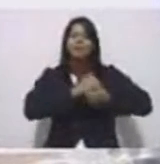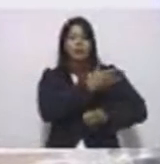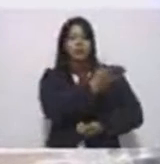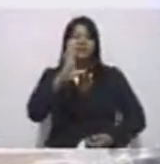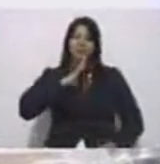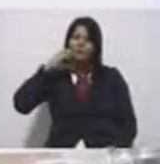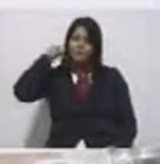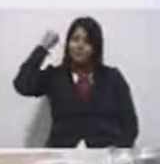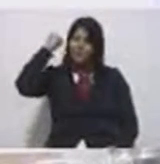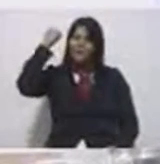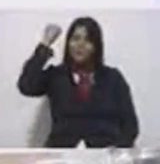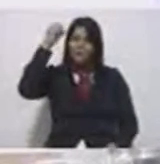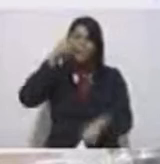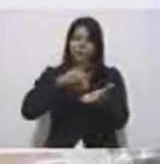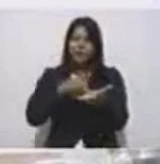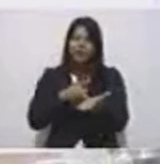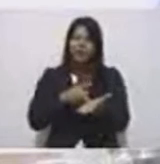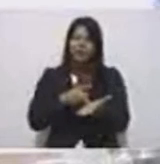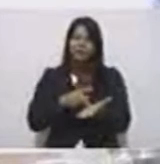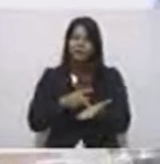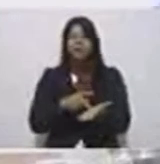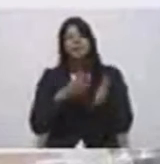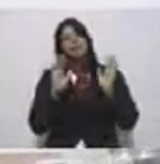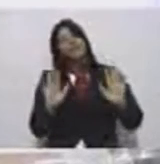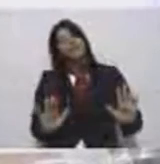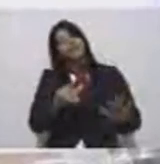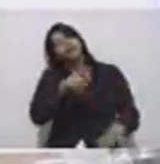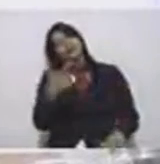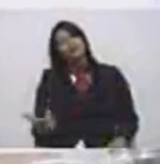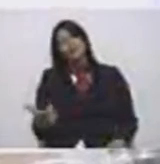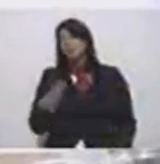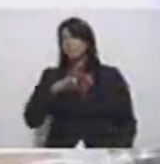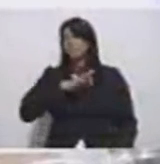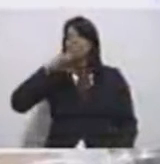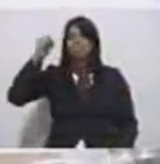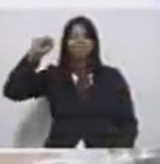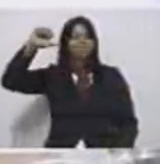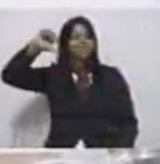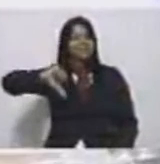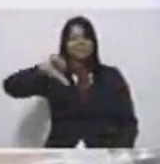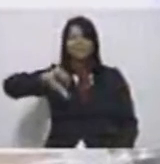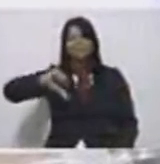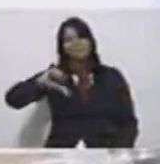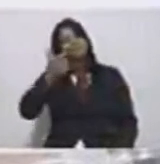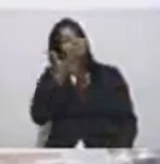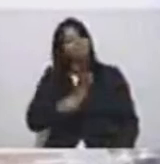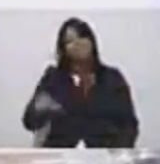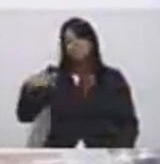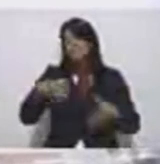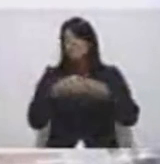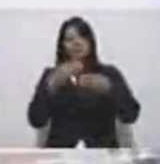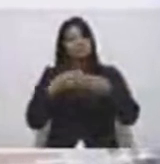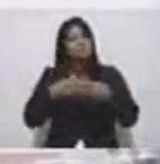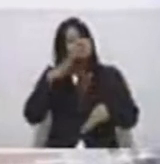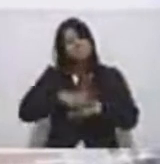e hipotecar solidariedade àqueles que não tiveram a sorte e o desígnio de continuarem na Câmara por